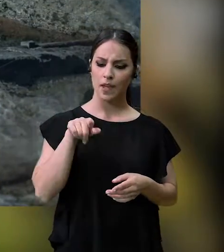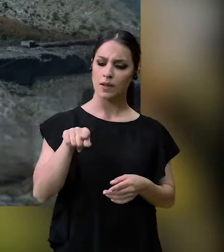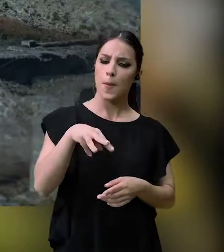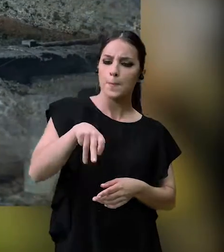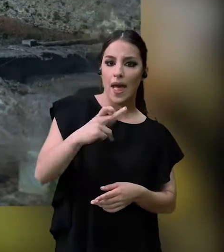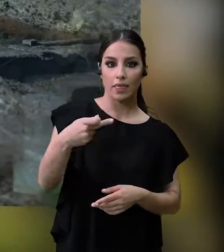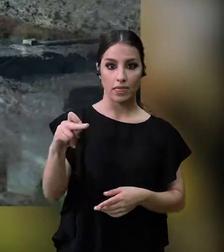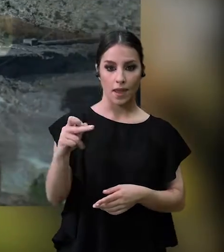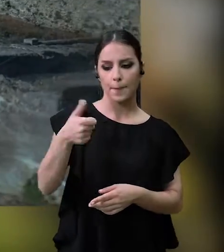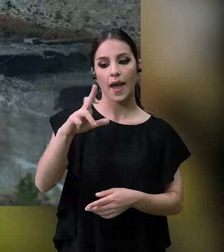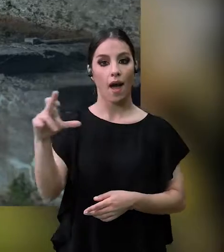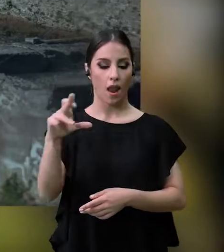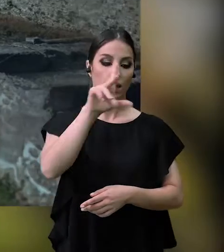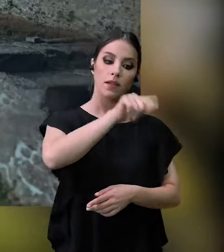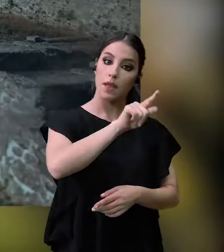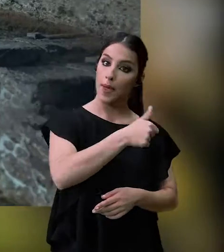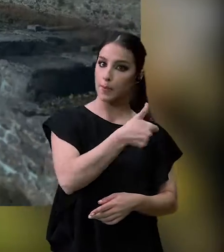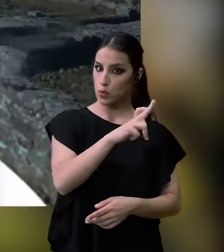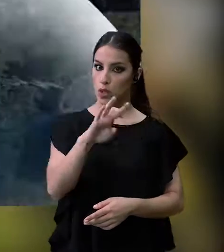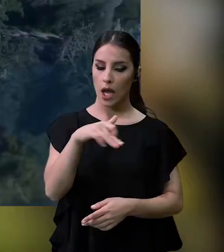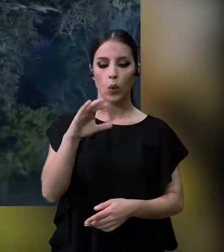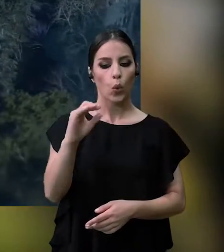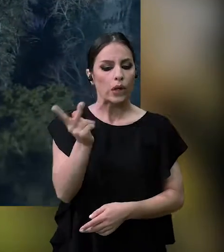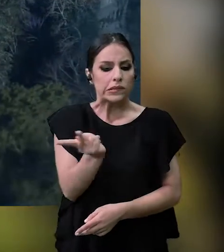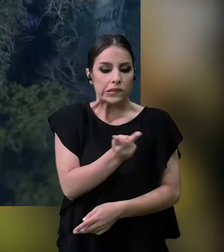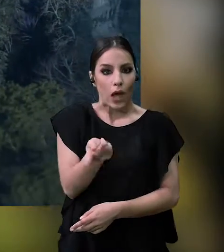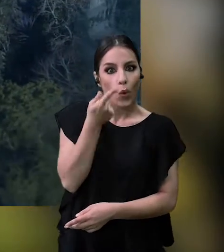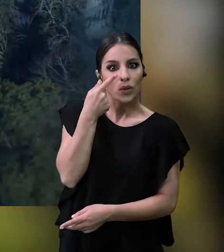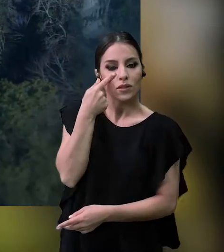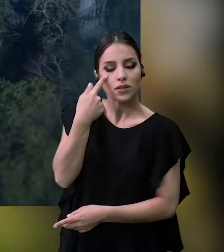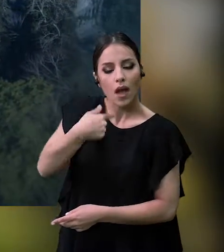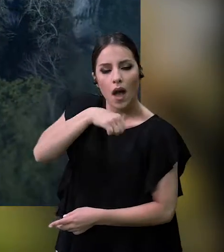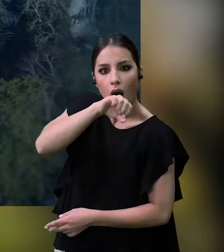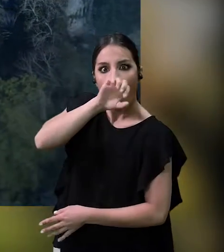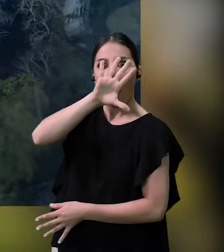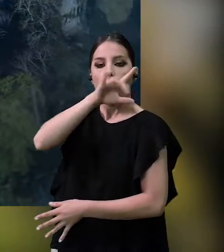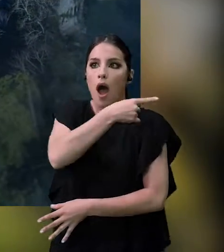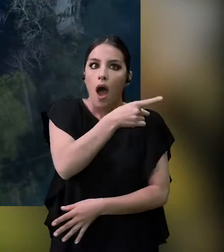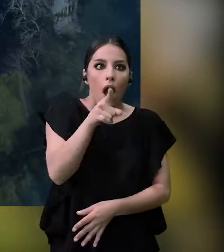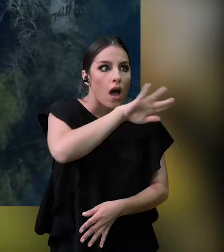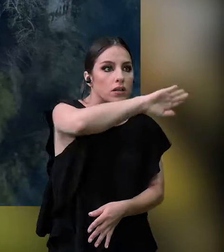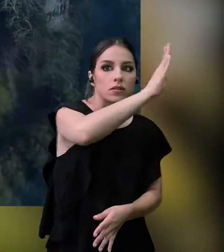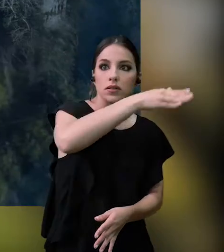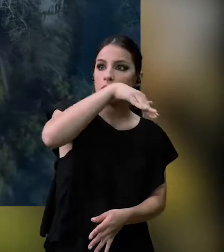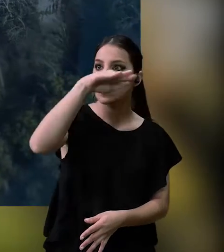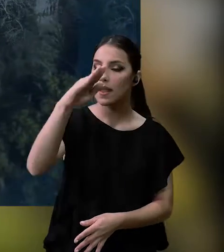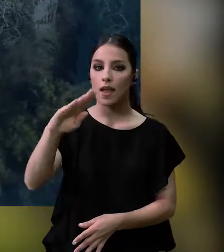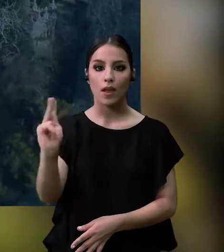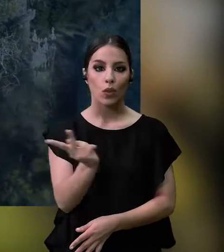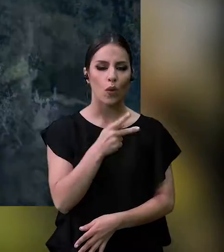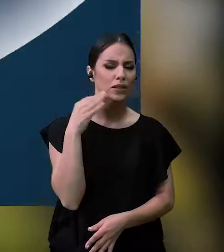Conhecer a Mata do Berrar e a Mata Nacional do Bussaco e deixar-se a surpreender por dois conjuntos paisagísticos